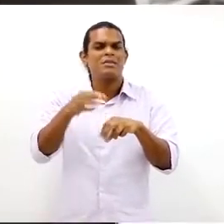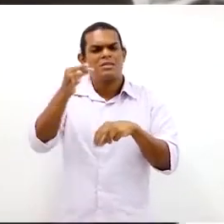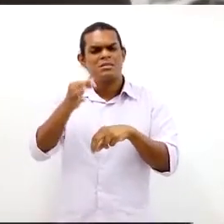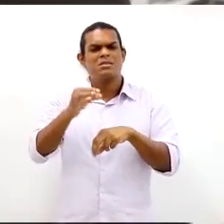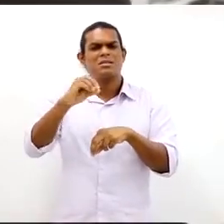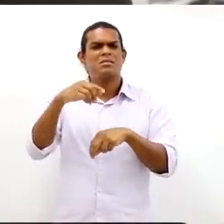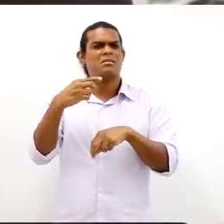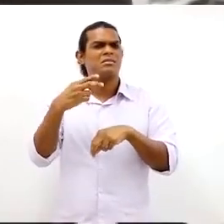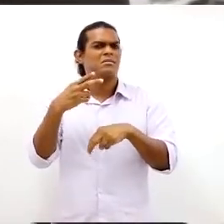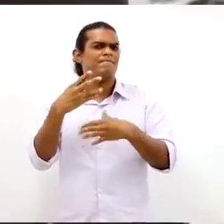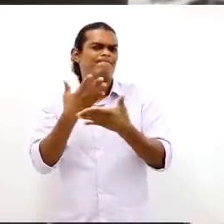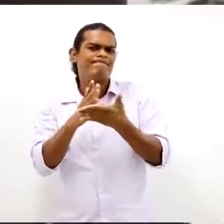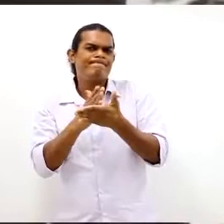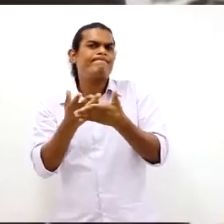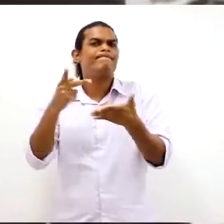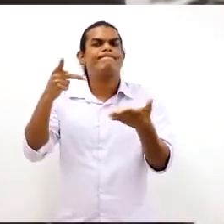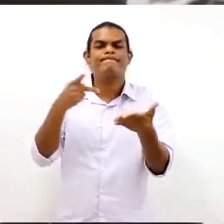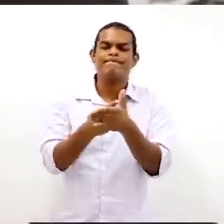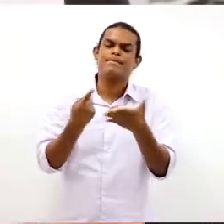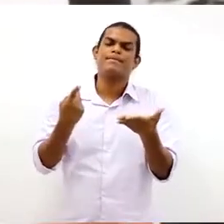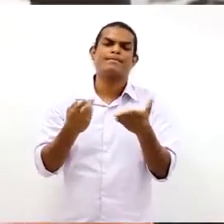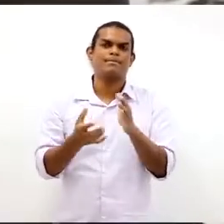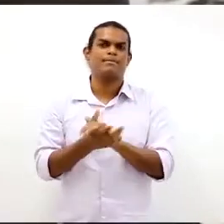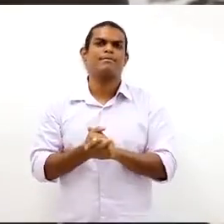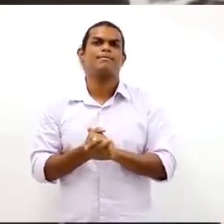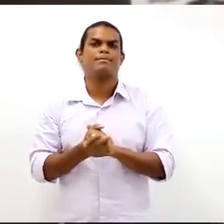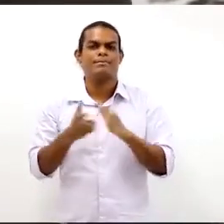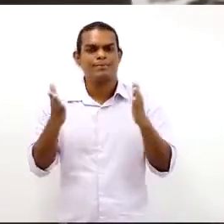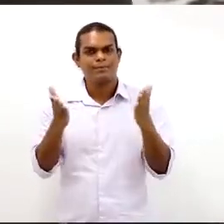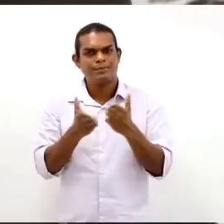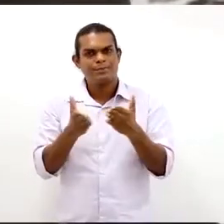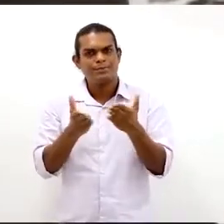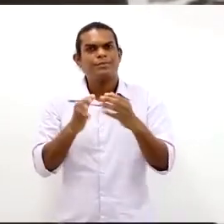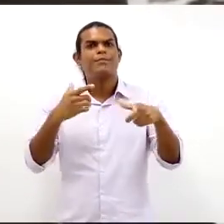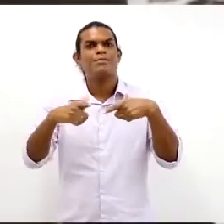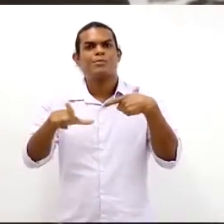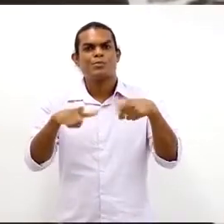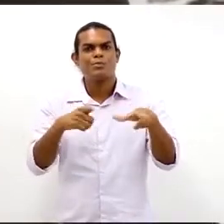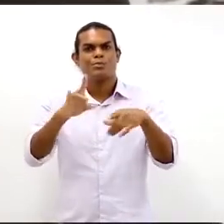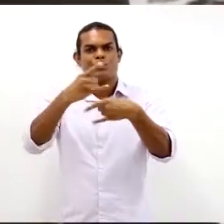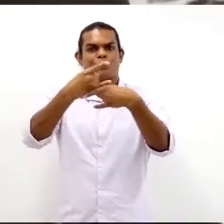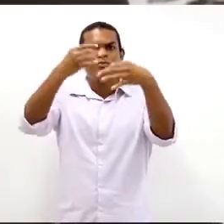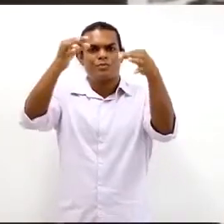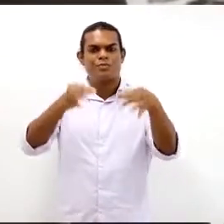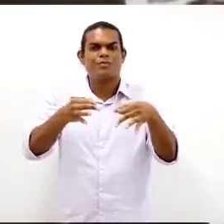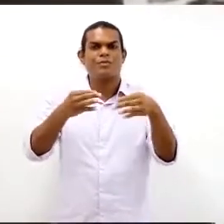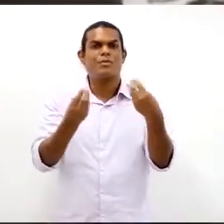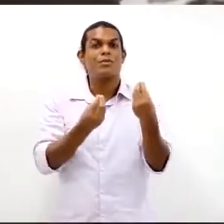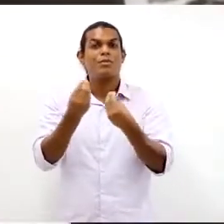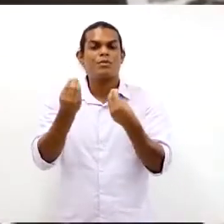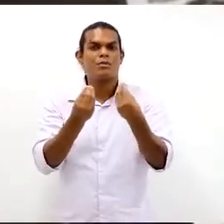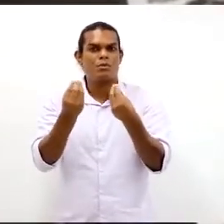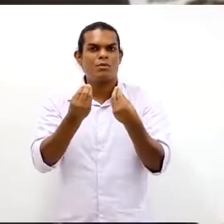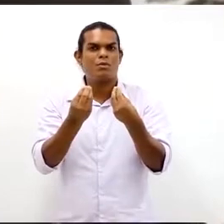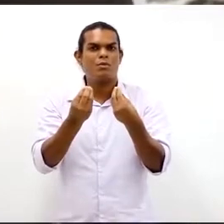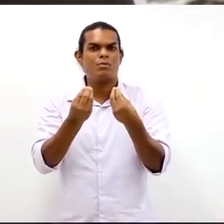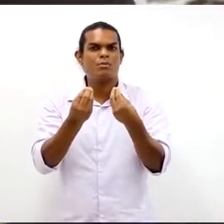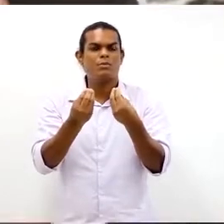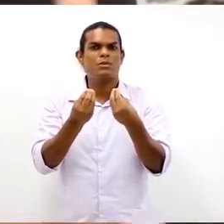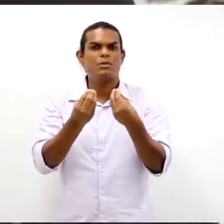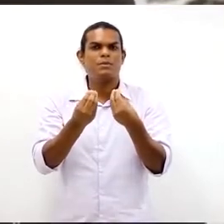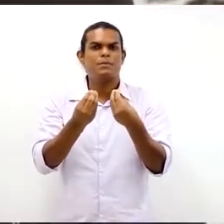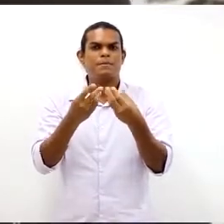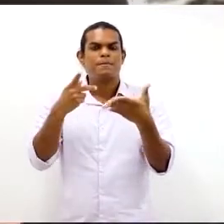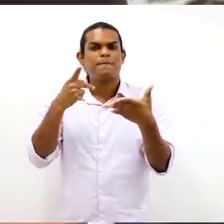e outras que não estão adequadas. Então, nós vamos hoje trabalhar a ergonomia. Vamos ver como é que se dá essa ergonomia dentro do ambiente de trabalho